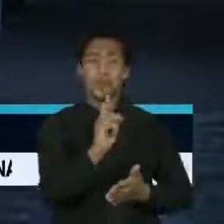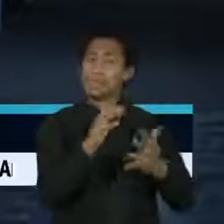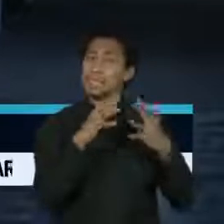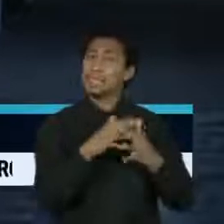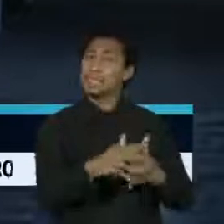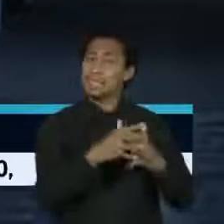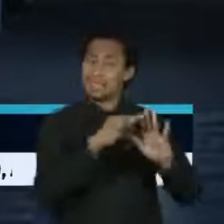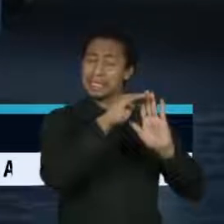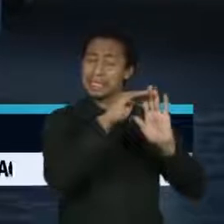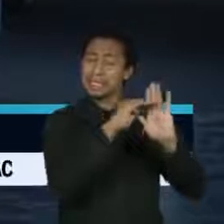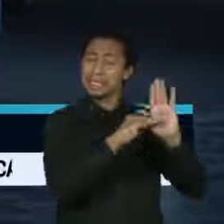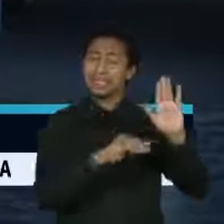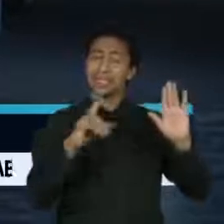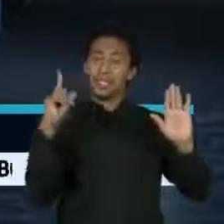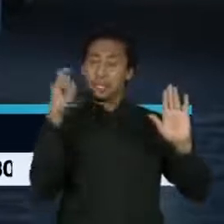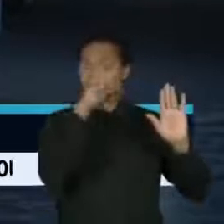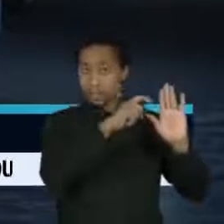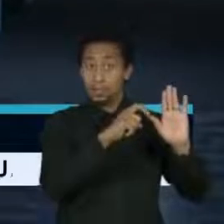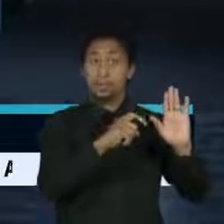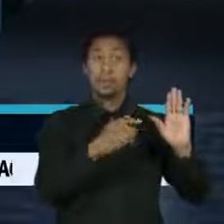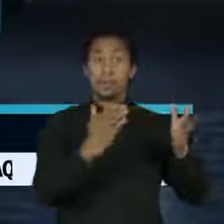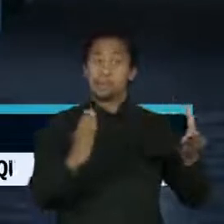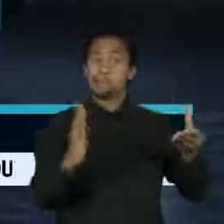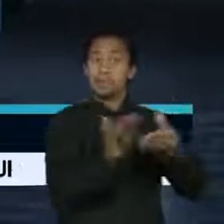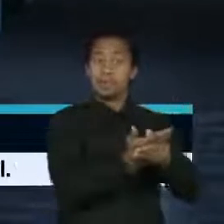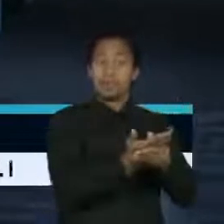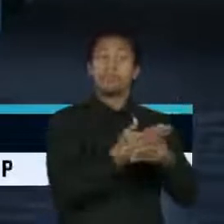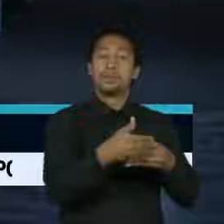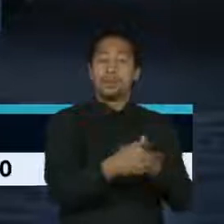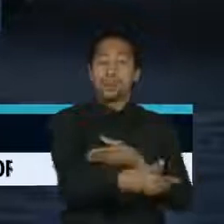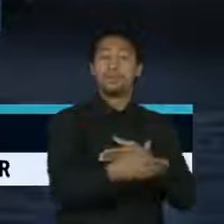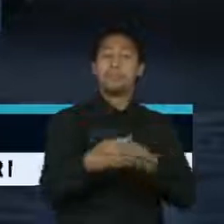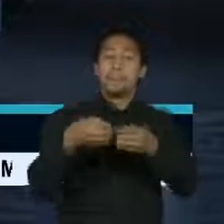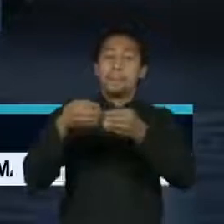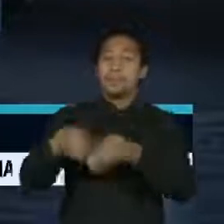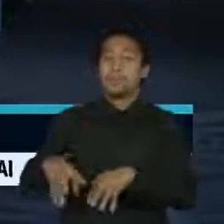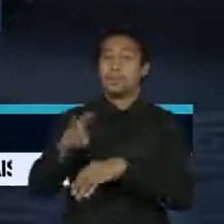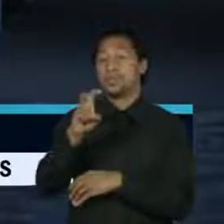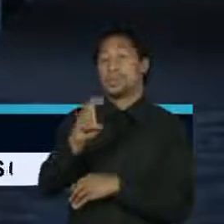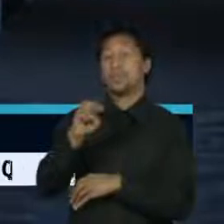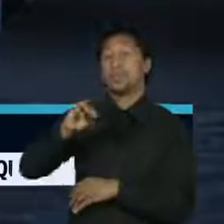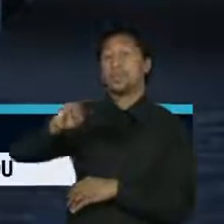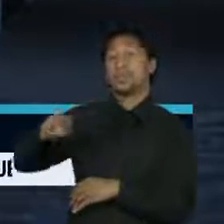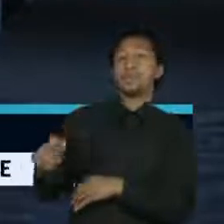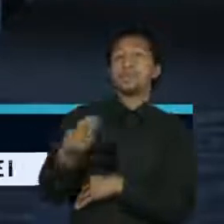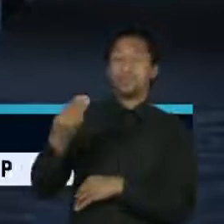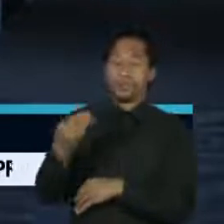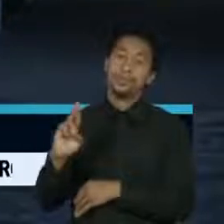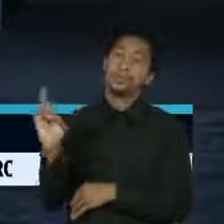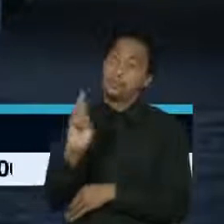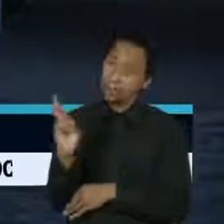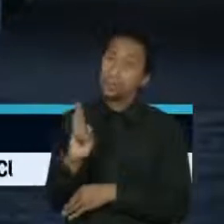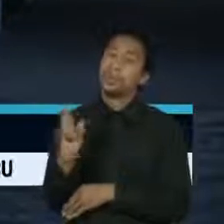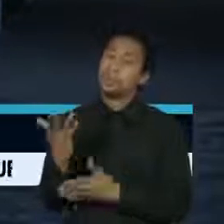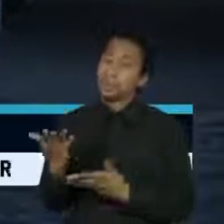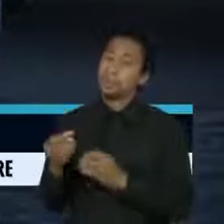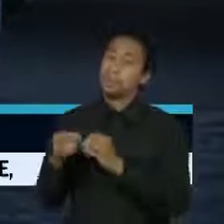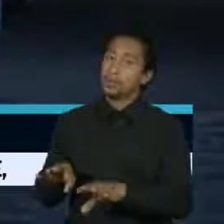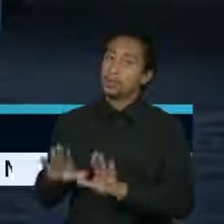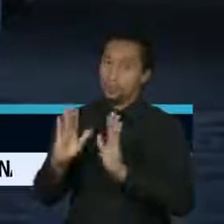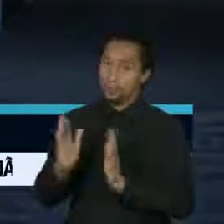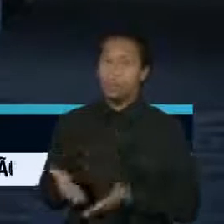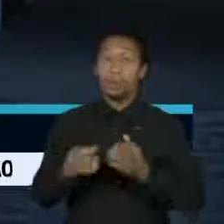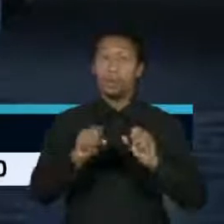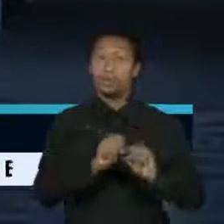Esse processo já custou aos cofres públicos cerca de 5 milhões de reais. O projeto de lei que revoga o sistema